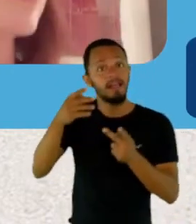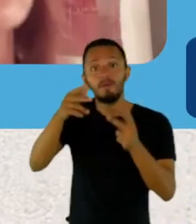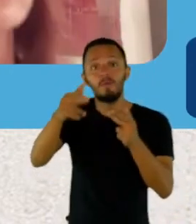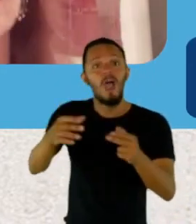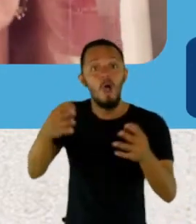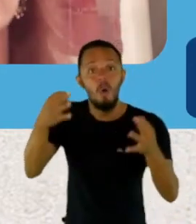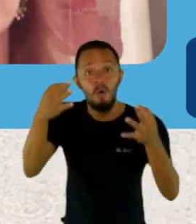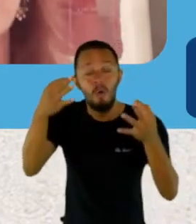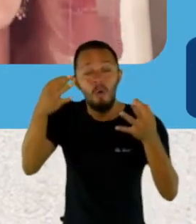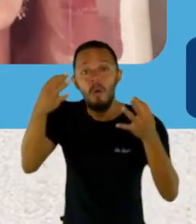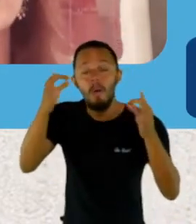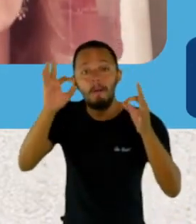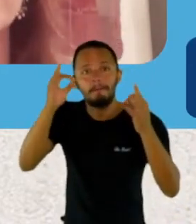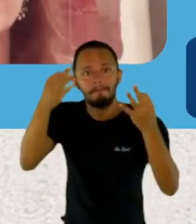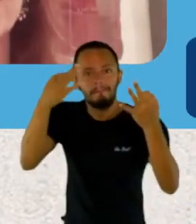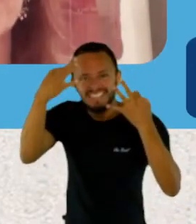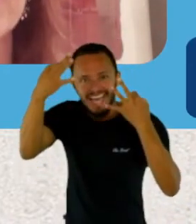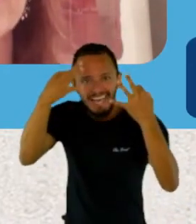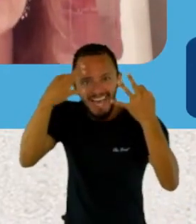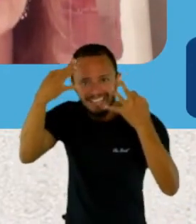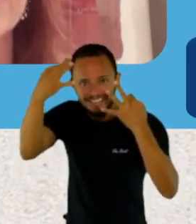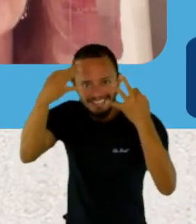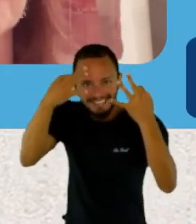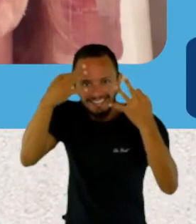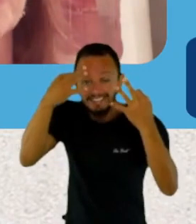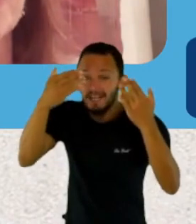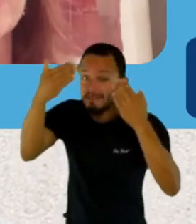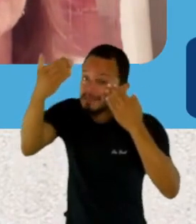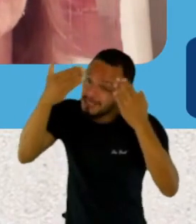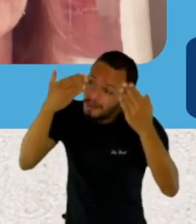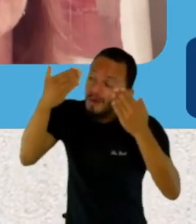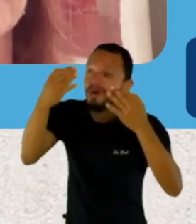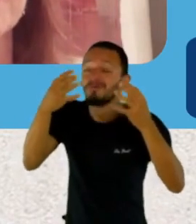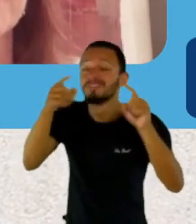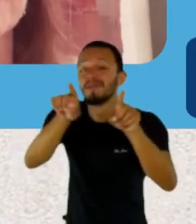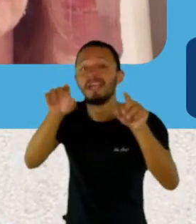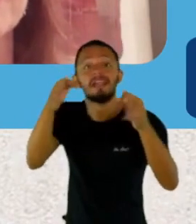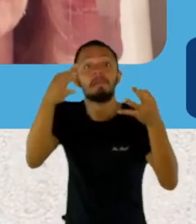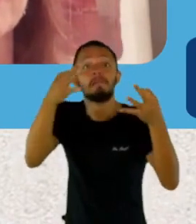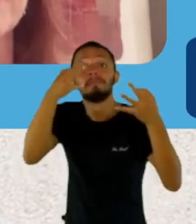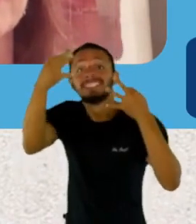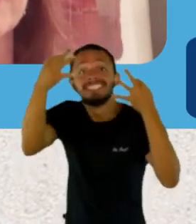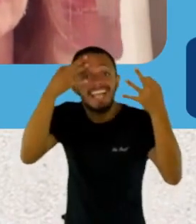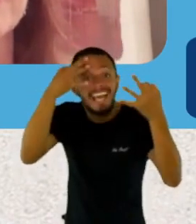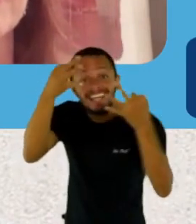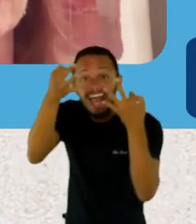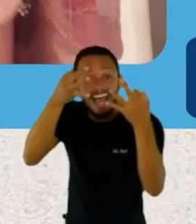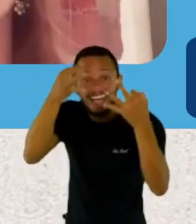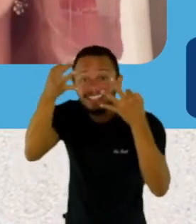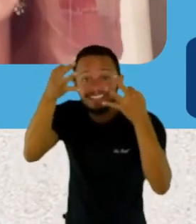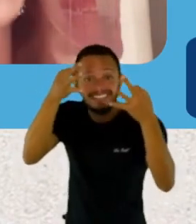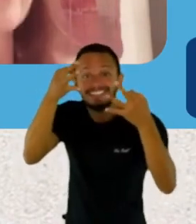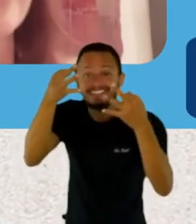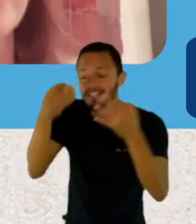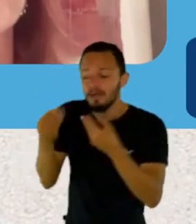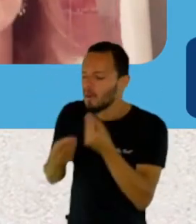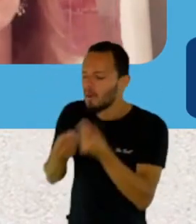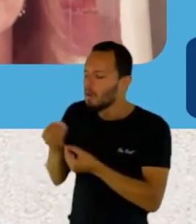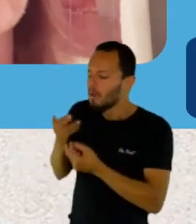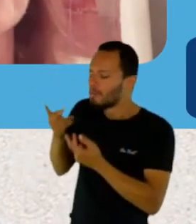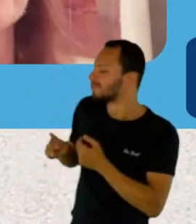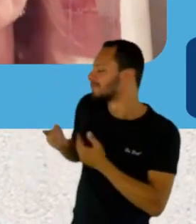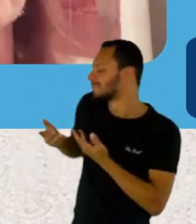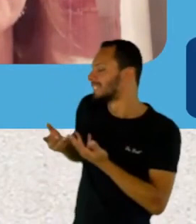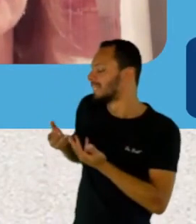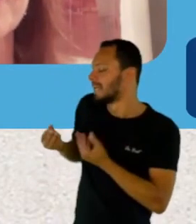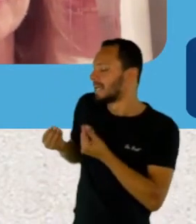Nossa, é uma terapia. A autoestima é uma terapia. É, não tem tempo de falar com ninguém a respeito desse assunto, Não tem.